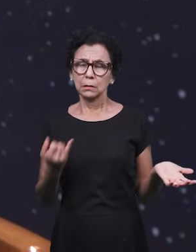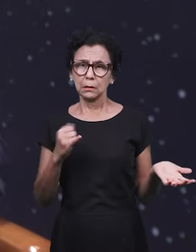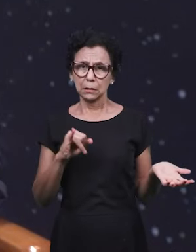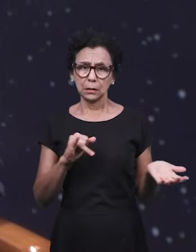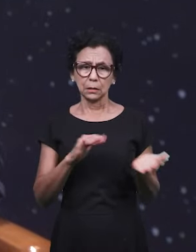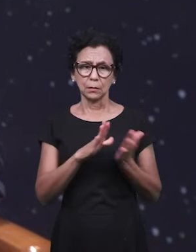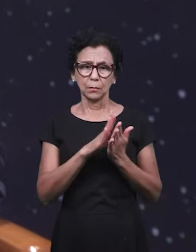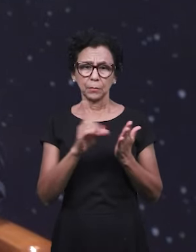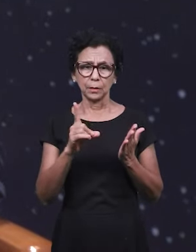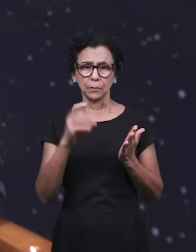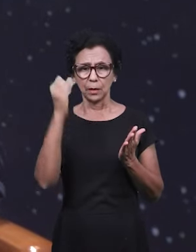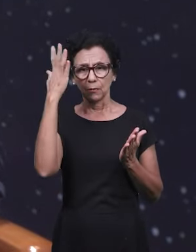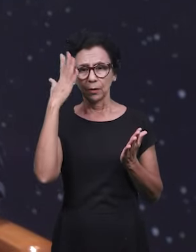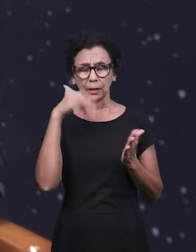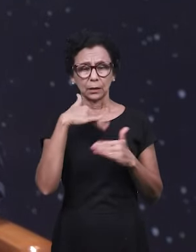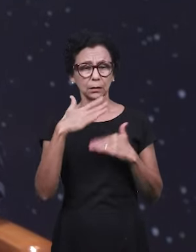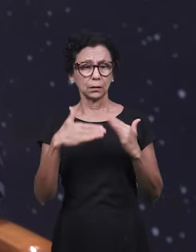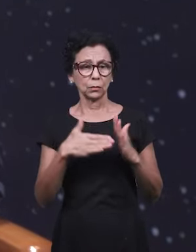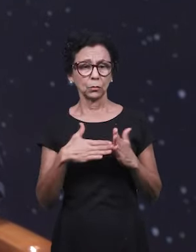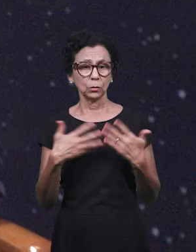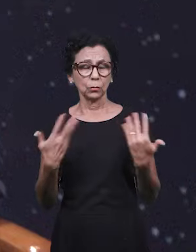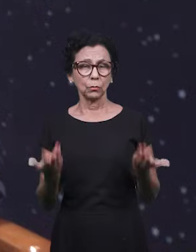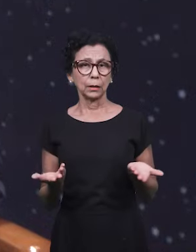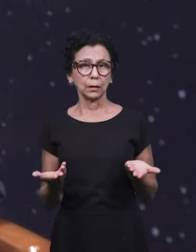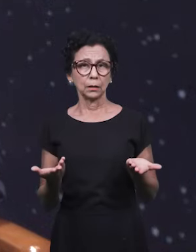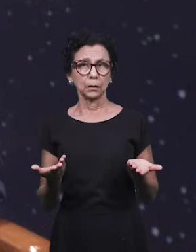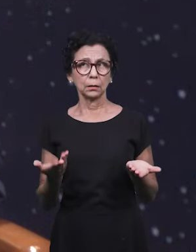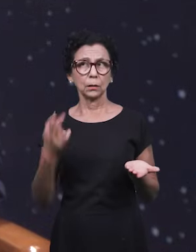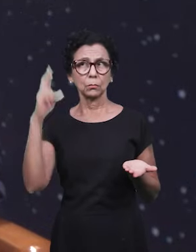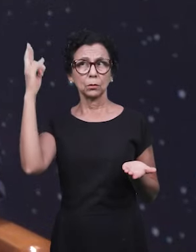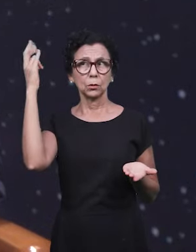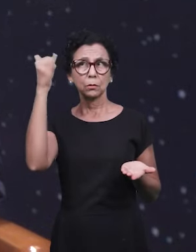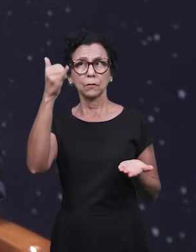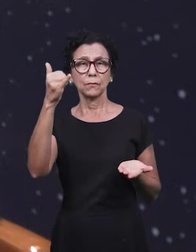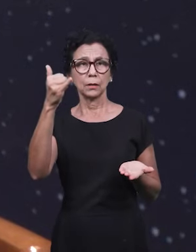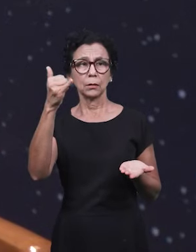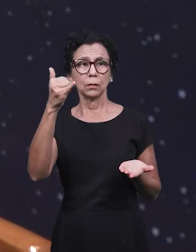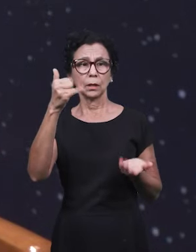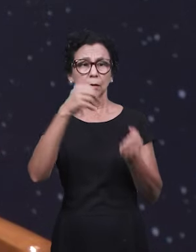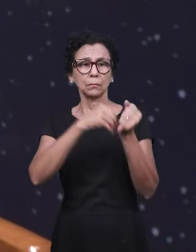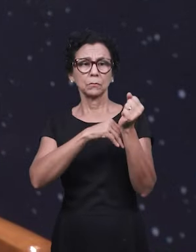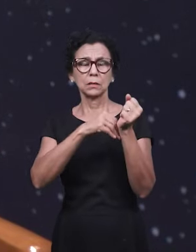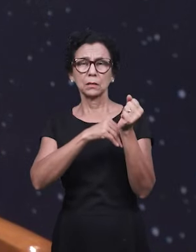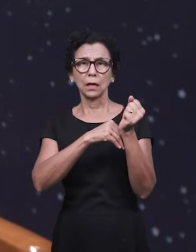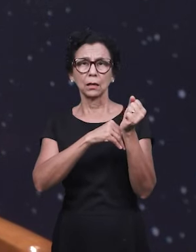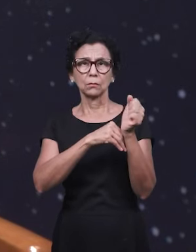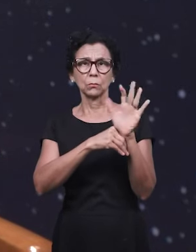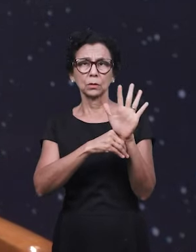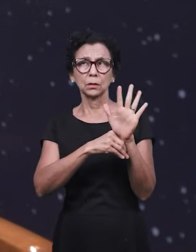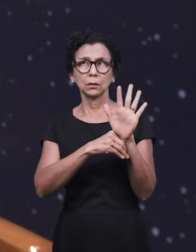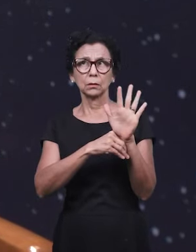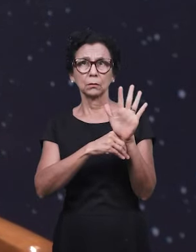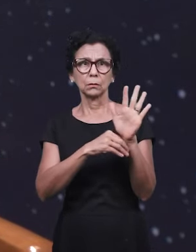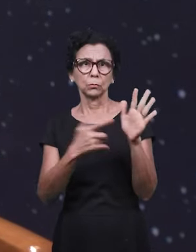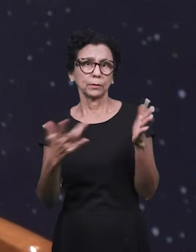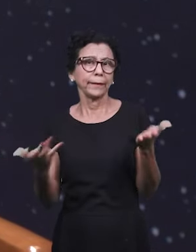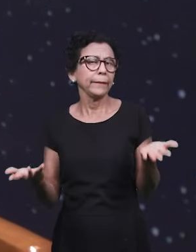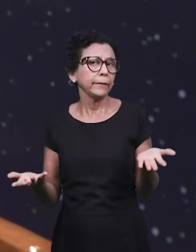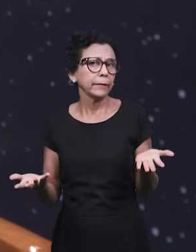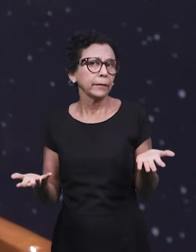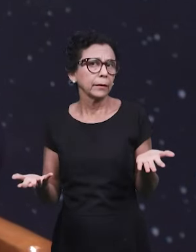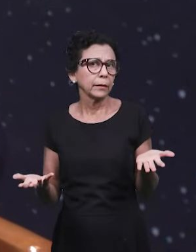a Bíblia já está toda revelada, Deus não tem nada mais a nos dizer de mistério. porque já estaria toda revelada.